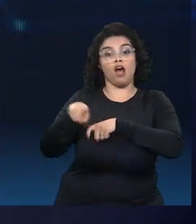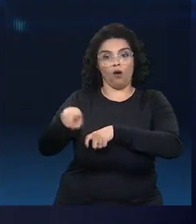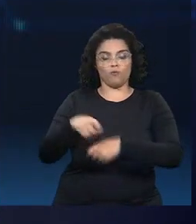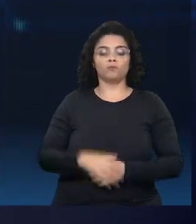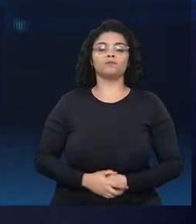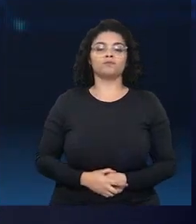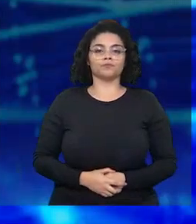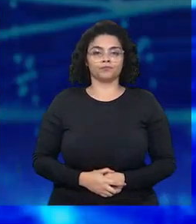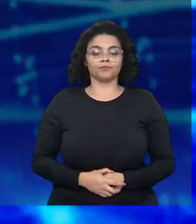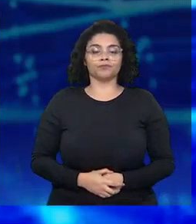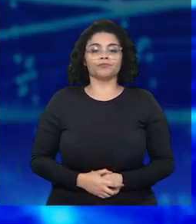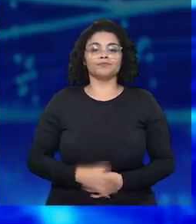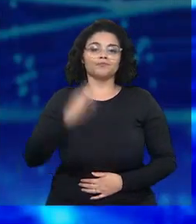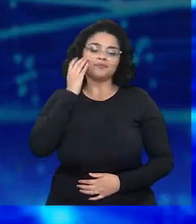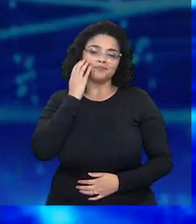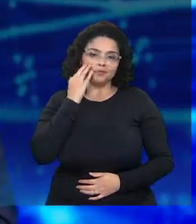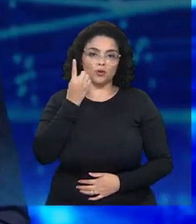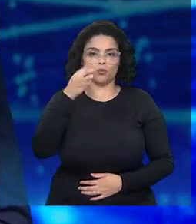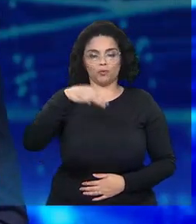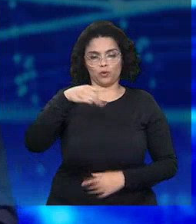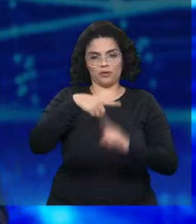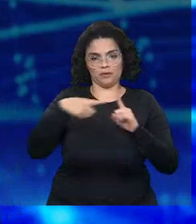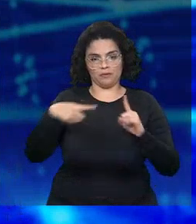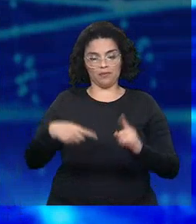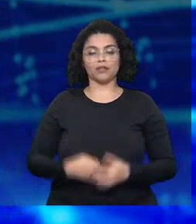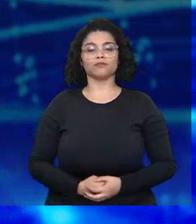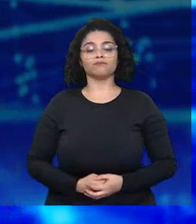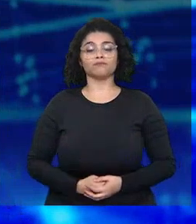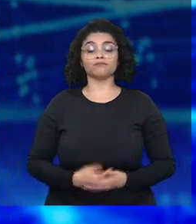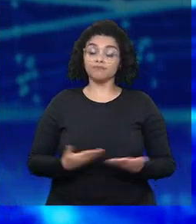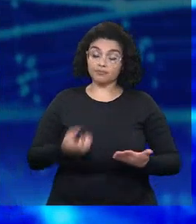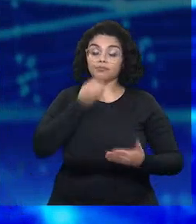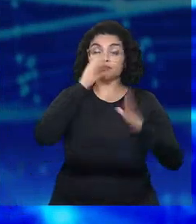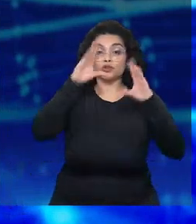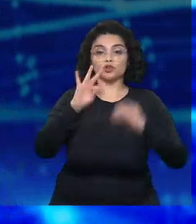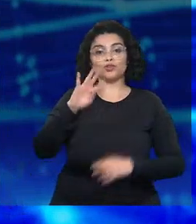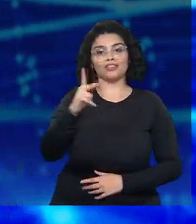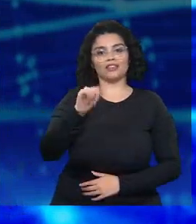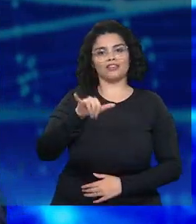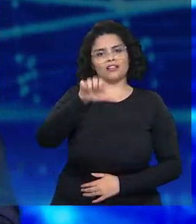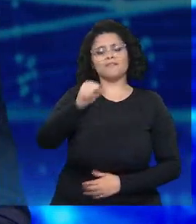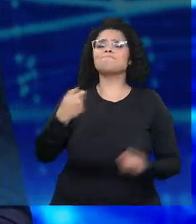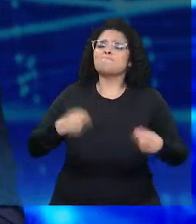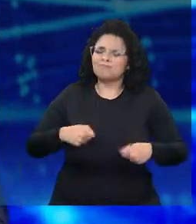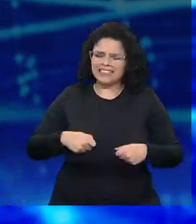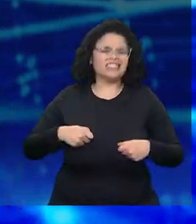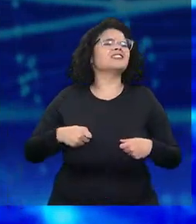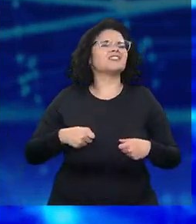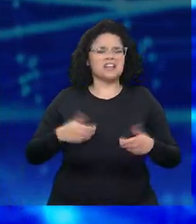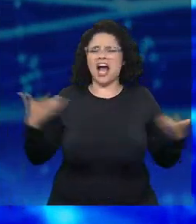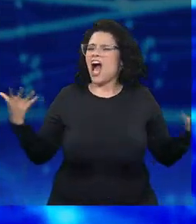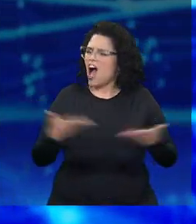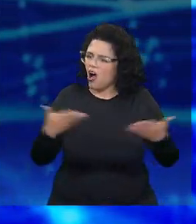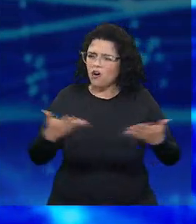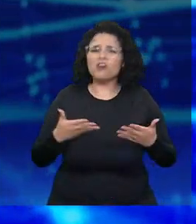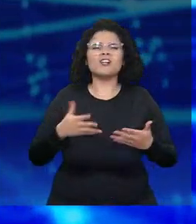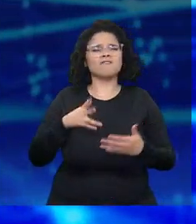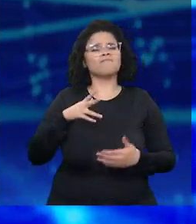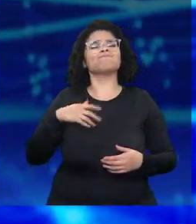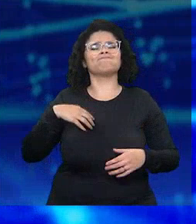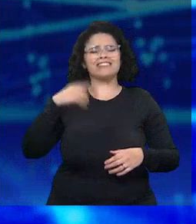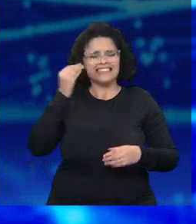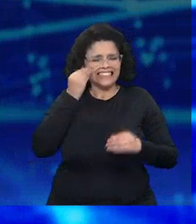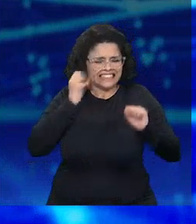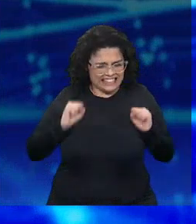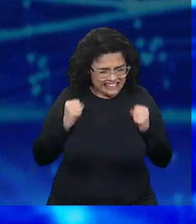um minuto e meio. Boa noite, Thaís. Olha, nós temos que investir pesadamente em segurança pública. Não é admissível que, por exemplo, a